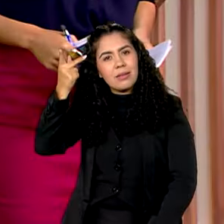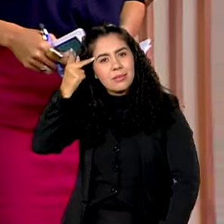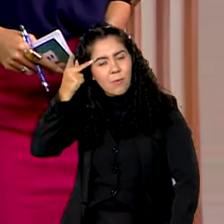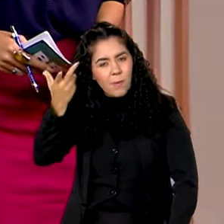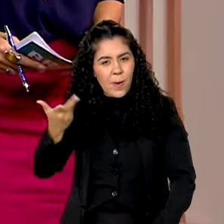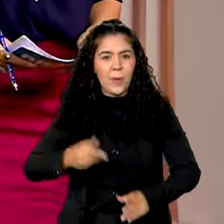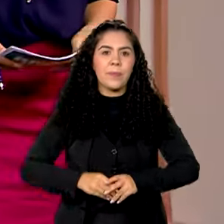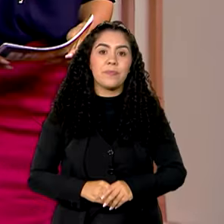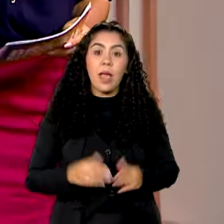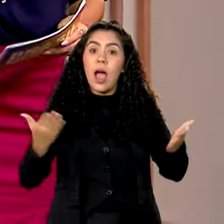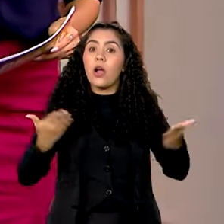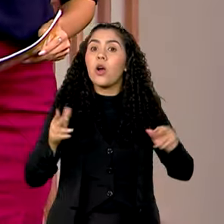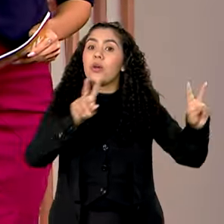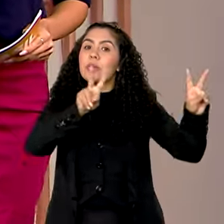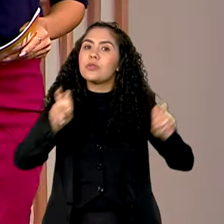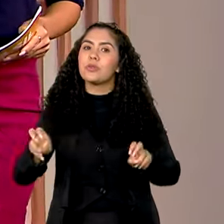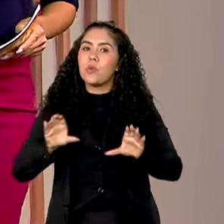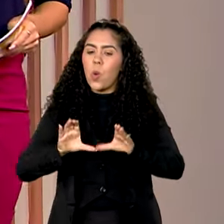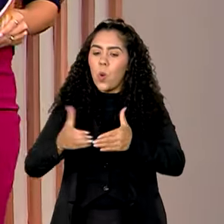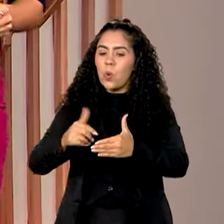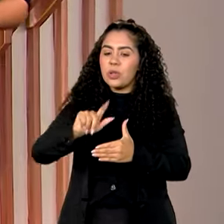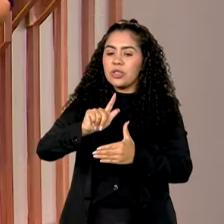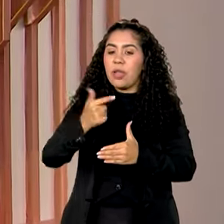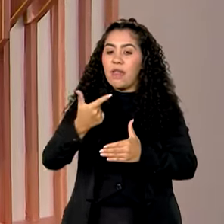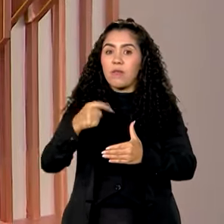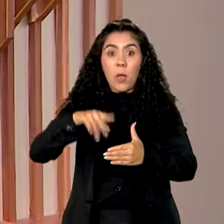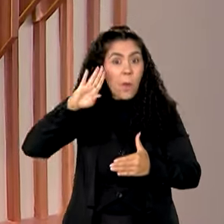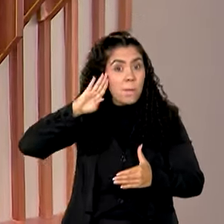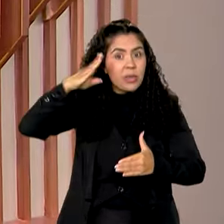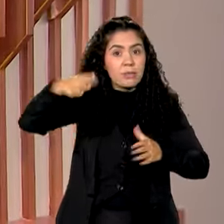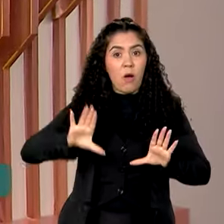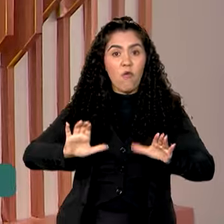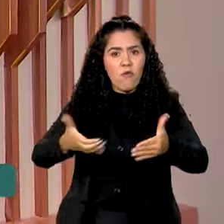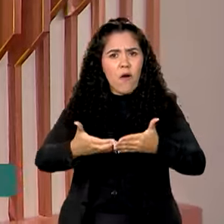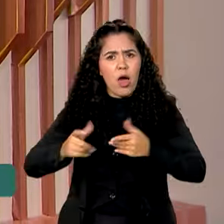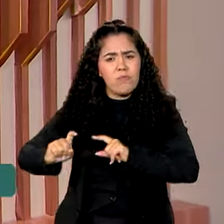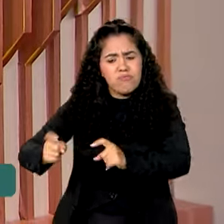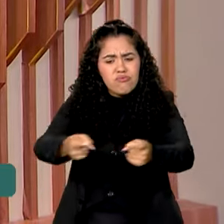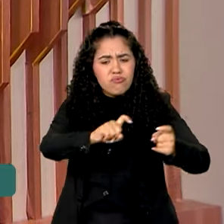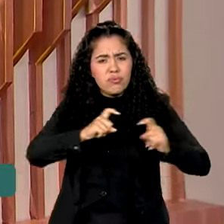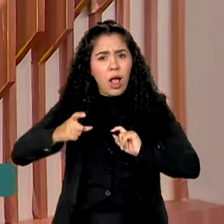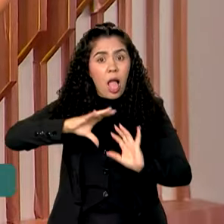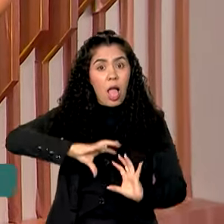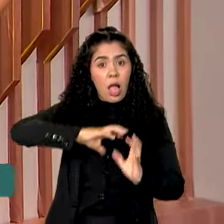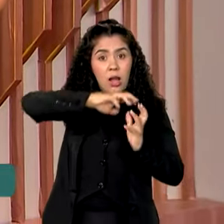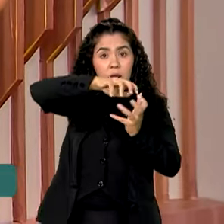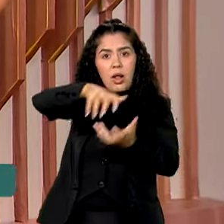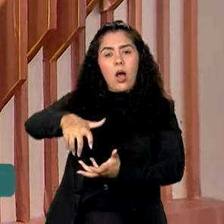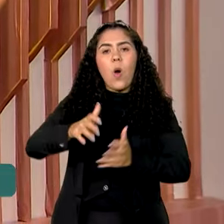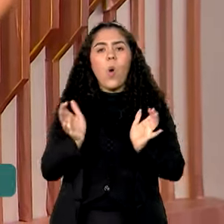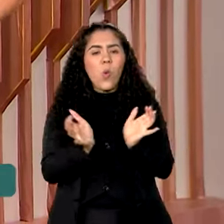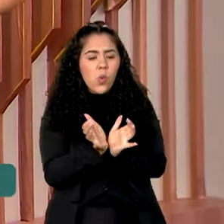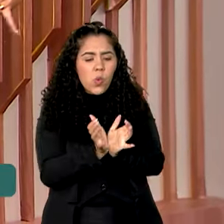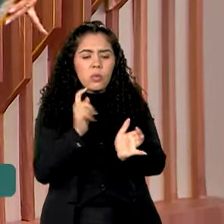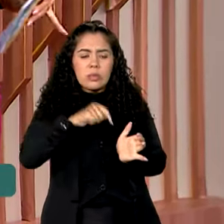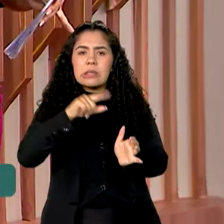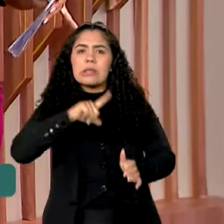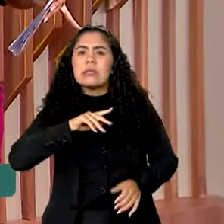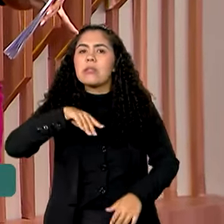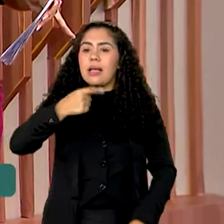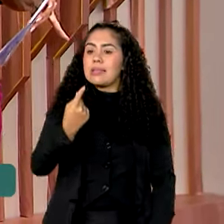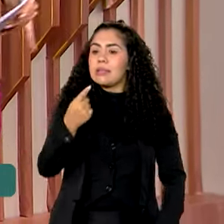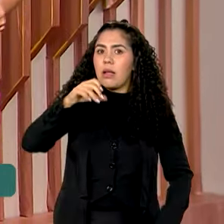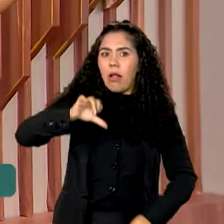E o assunto agora é o G20, o principal fórum de cooperação econômica internacional. O grupo que reúne as maiores